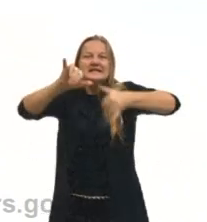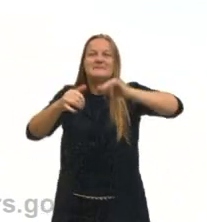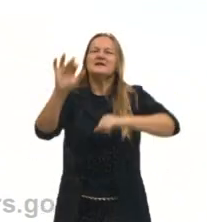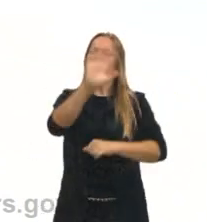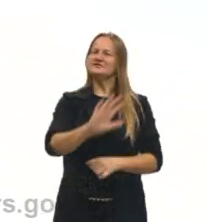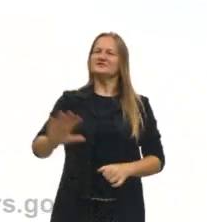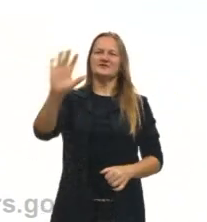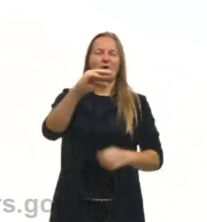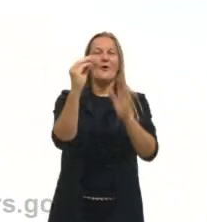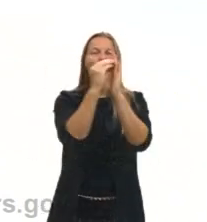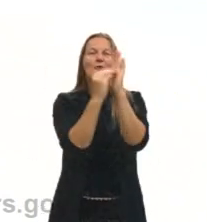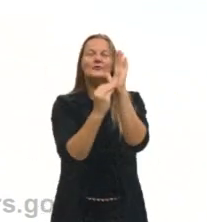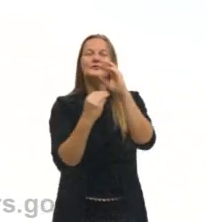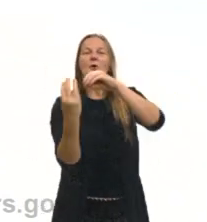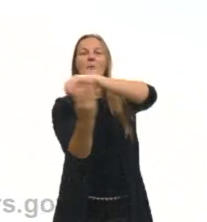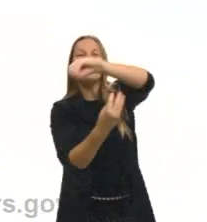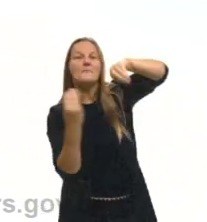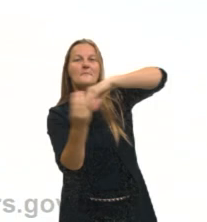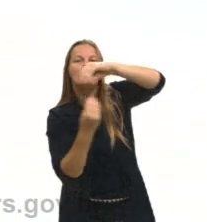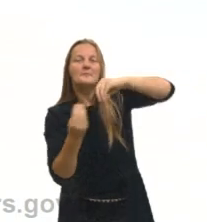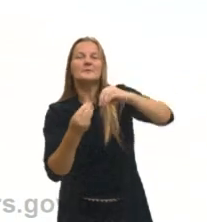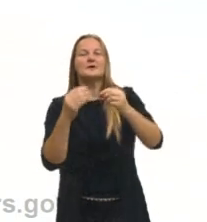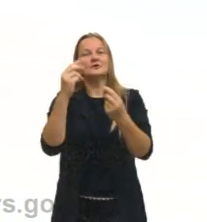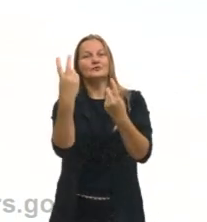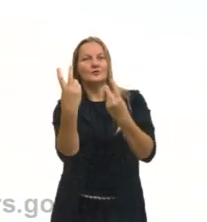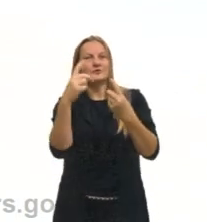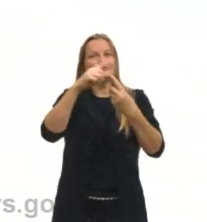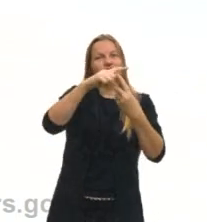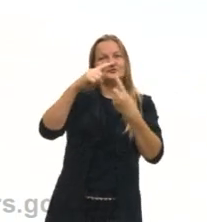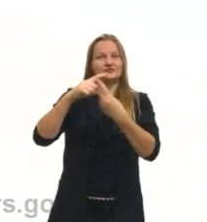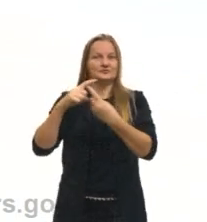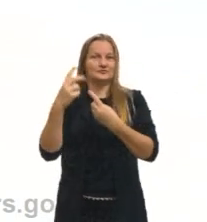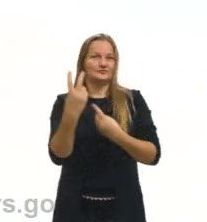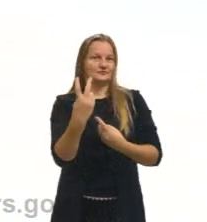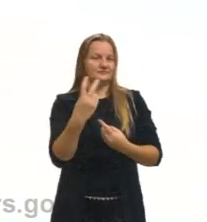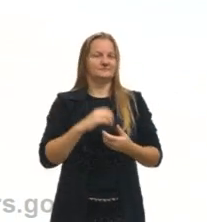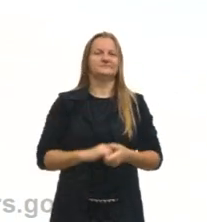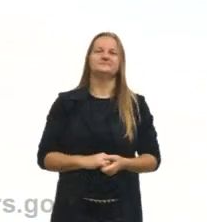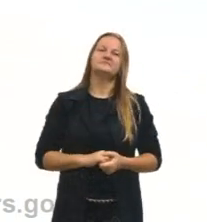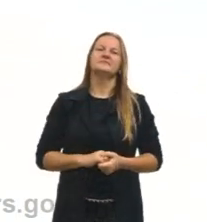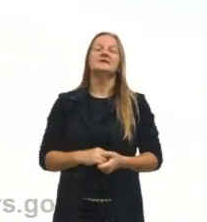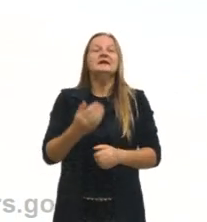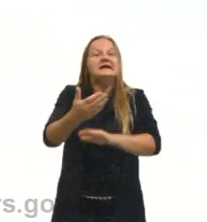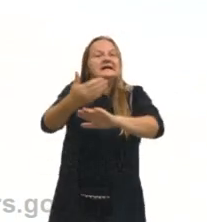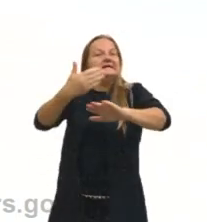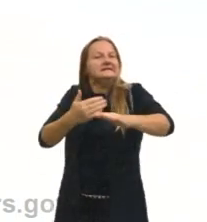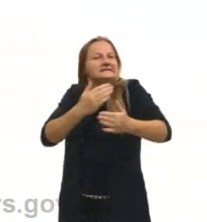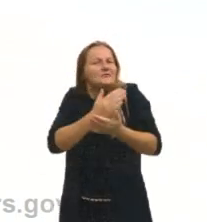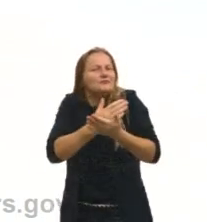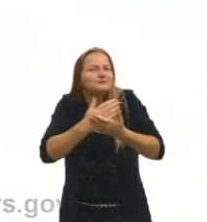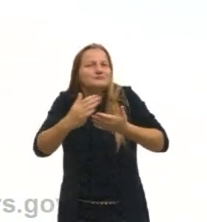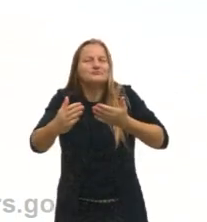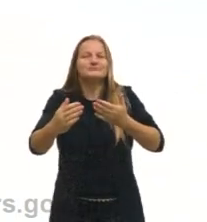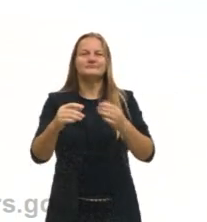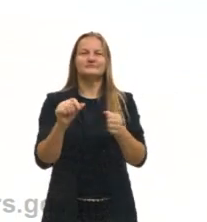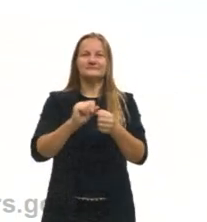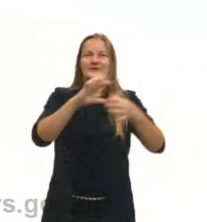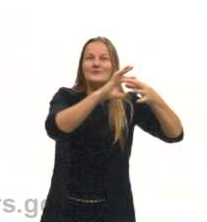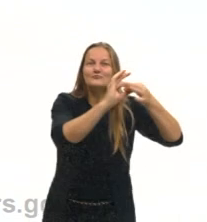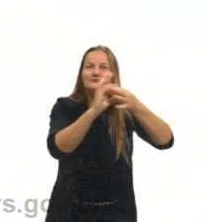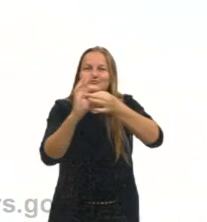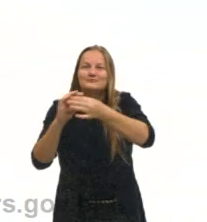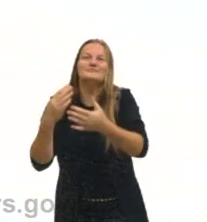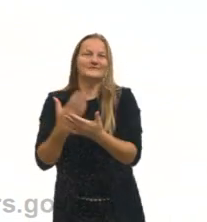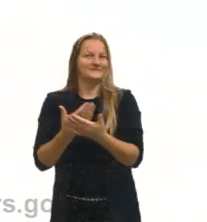conteúdo de misturas heterogêneas e misturas homogêneas. Antes de nós entrarmos na contextualização